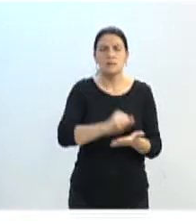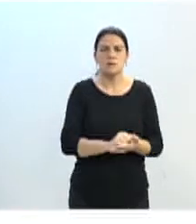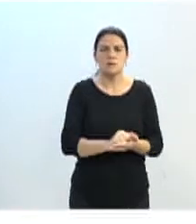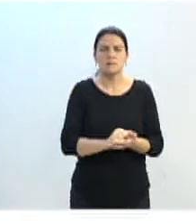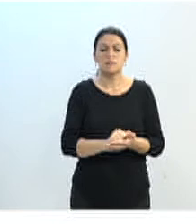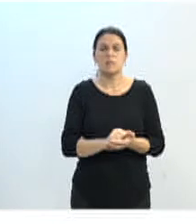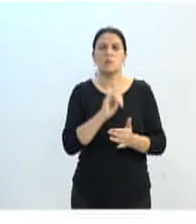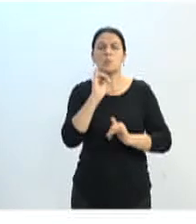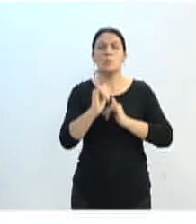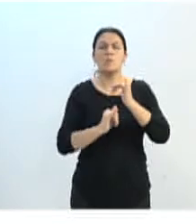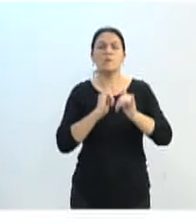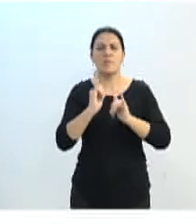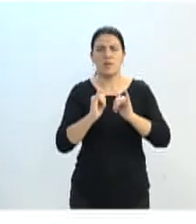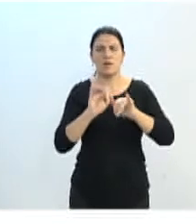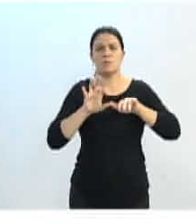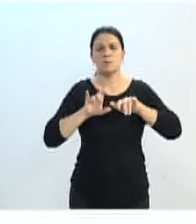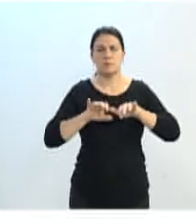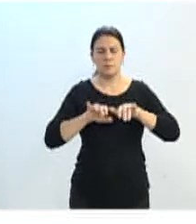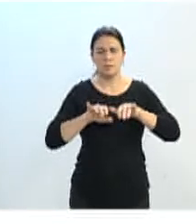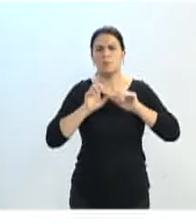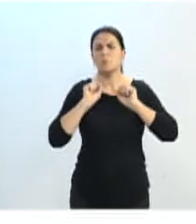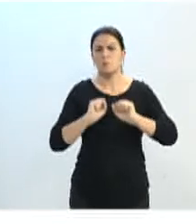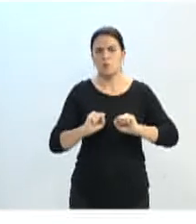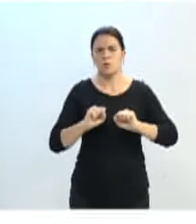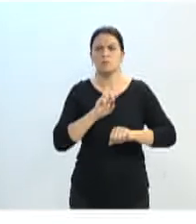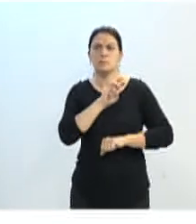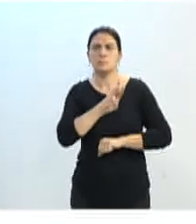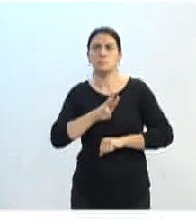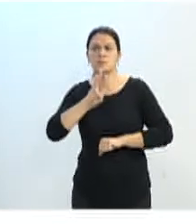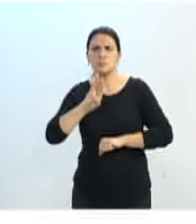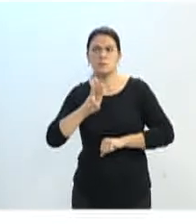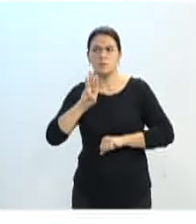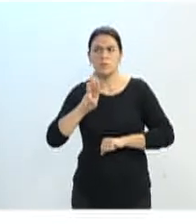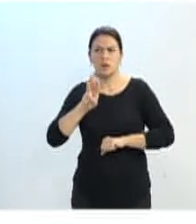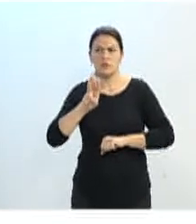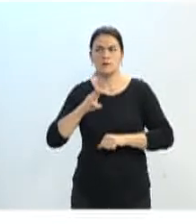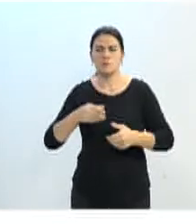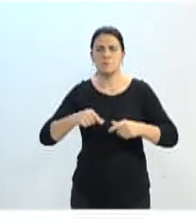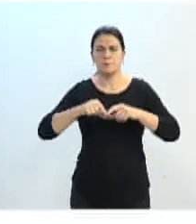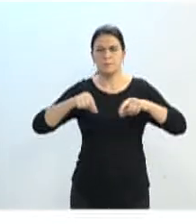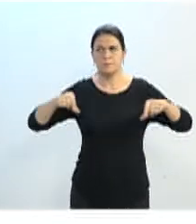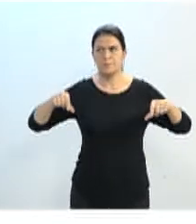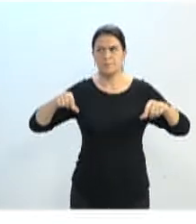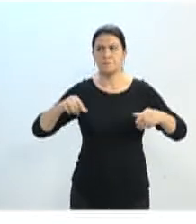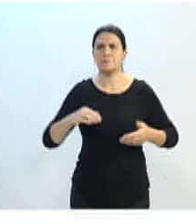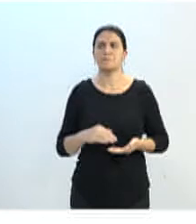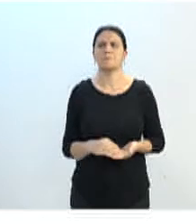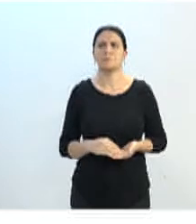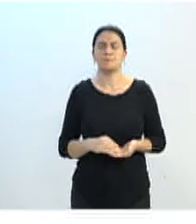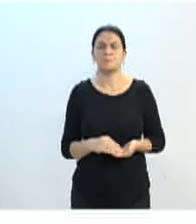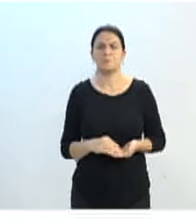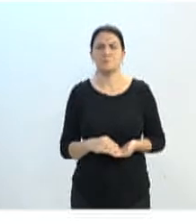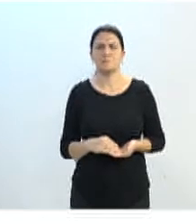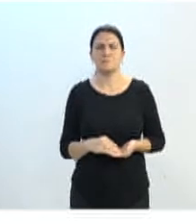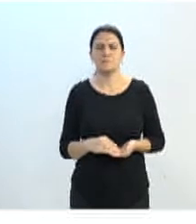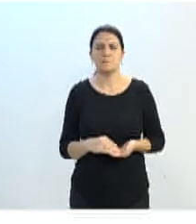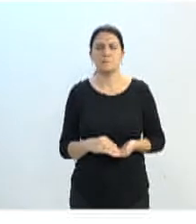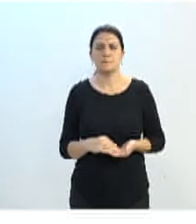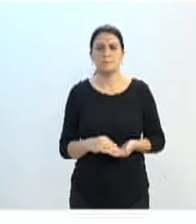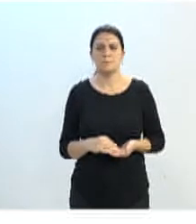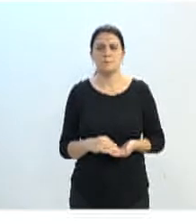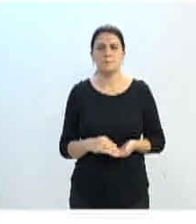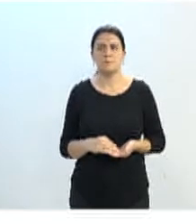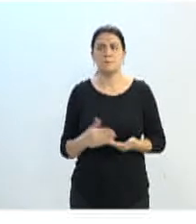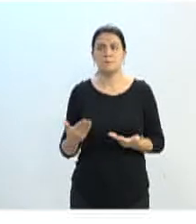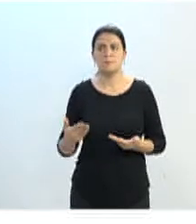online e pode ser feito pelo site ingressar.furb.br. Então, as datas ali são